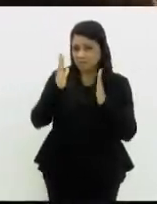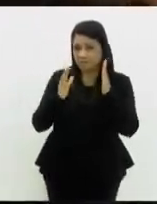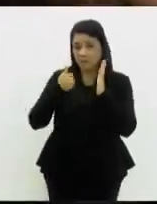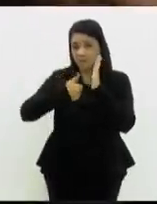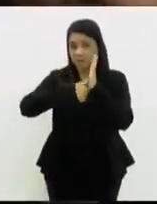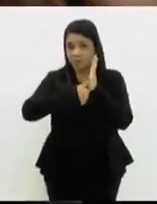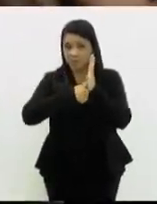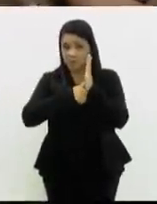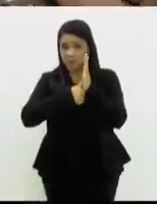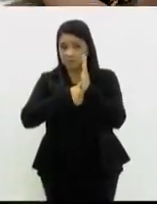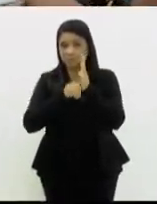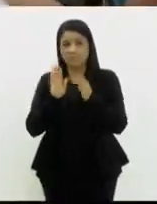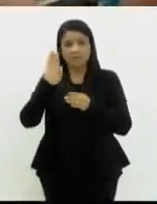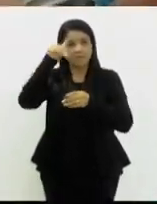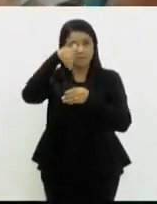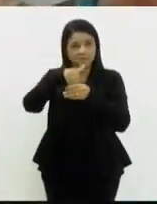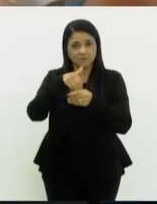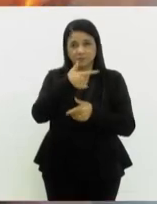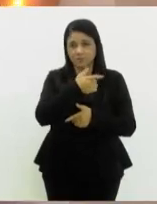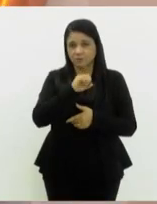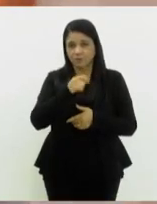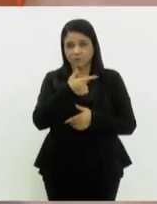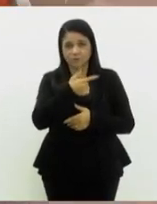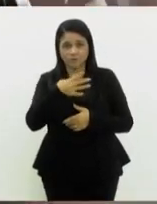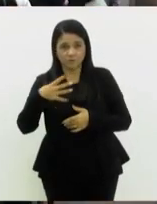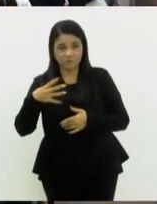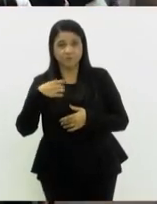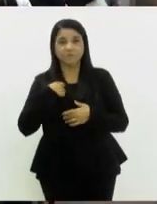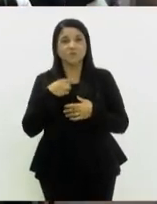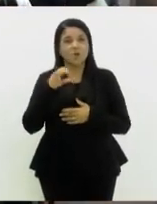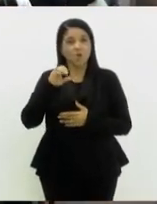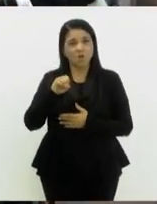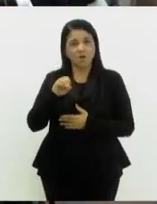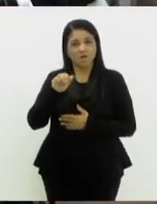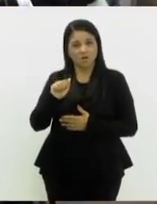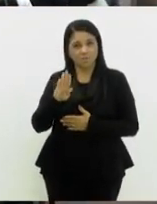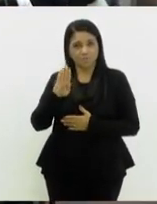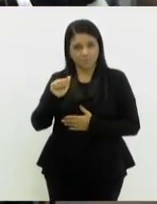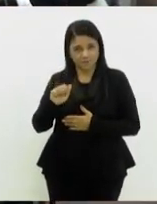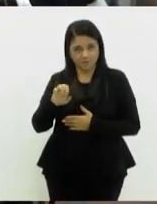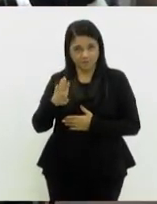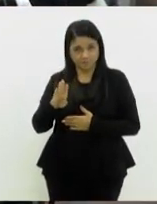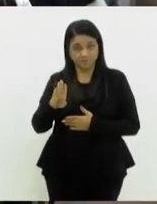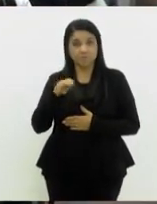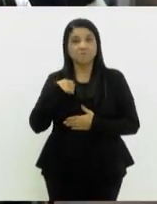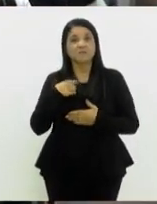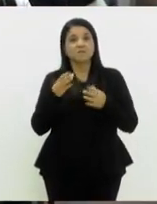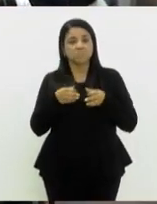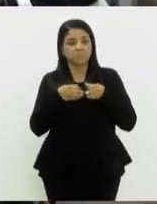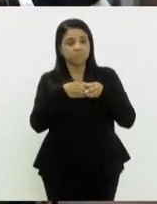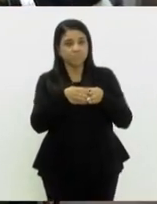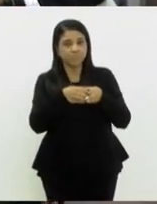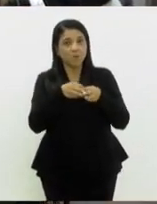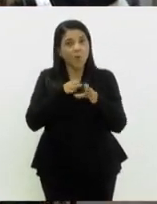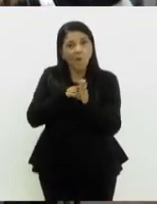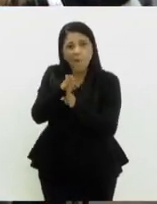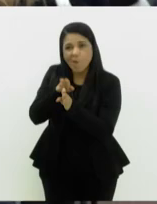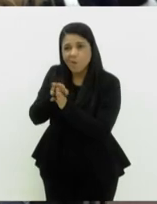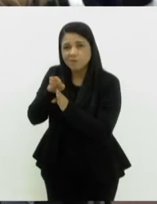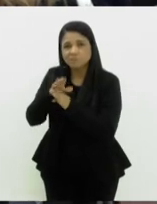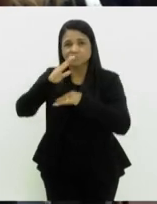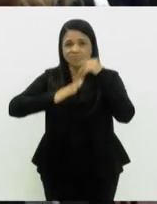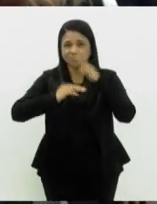biometria para as eleições deste ano. Ordem dos Advogados do Brasil começa a caravana para orientar os